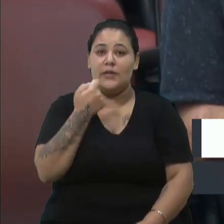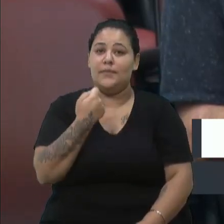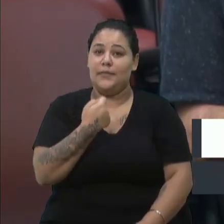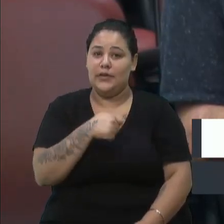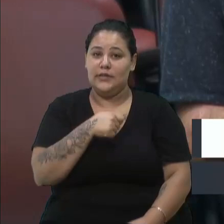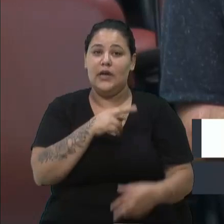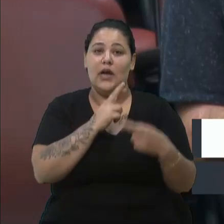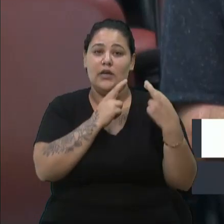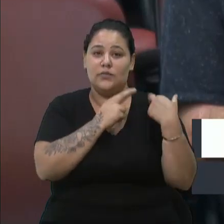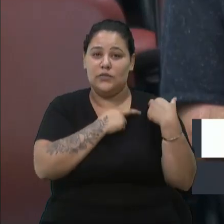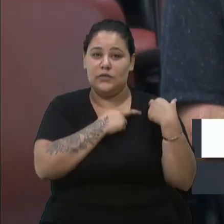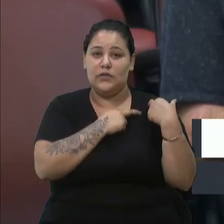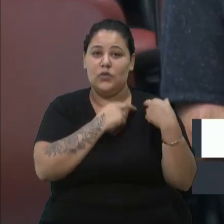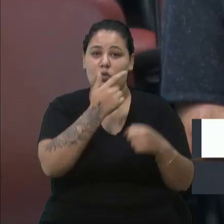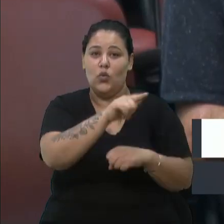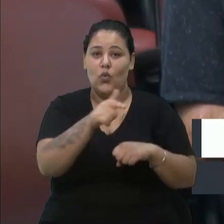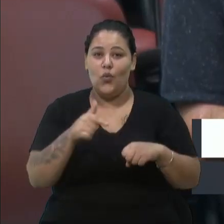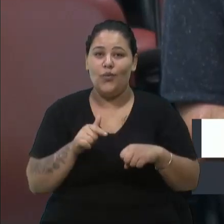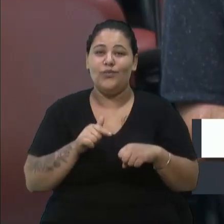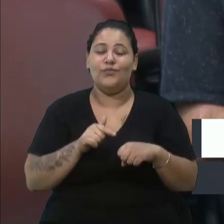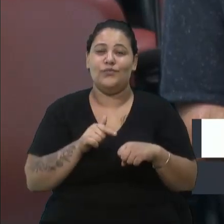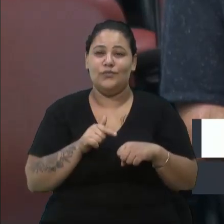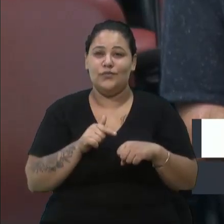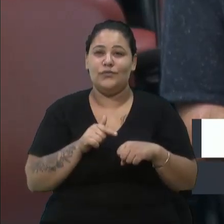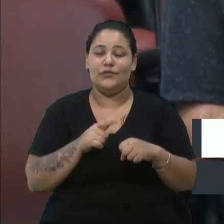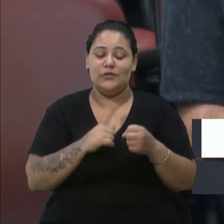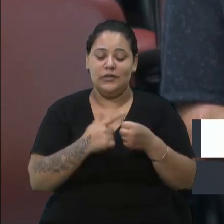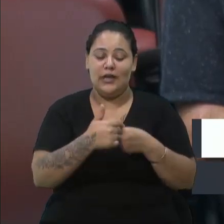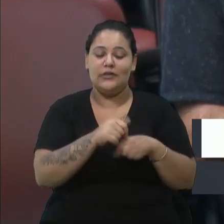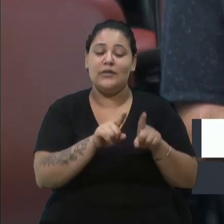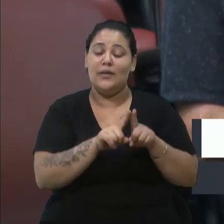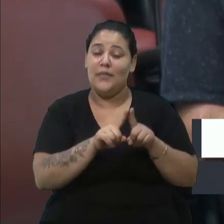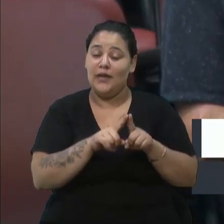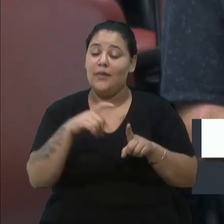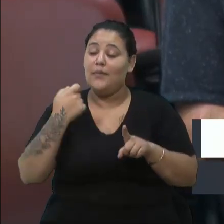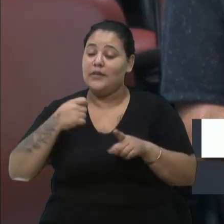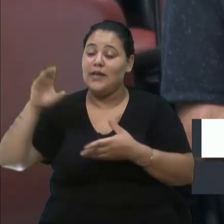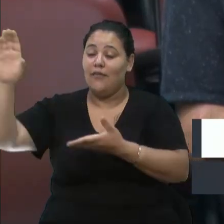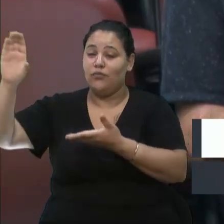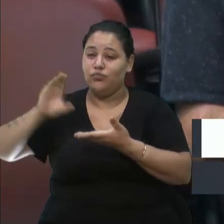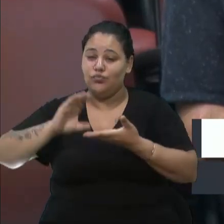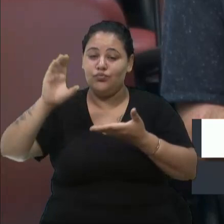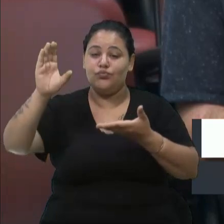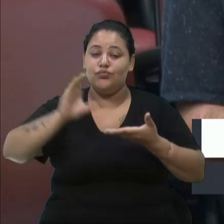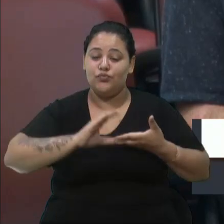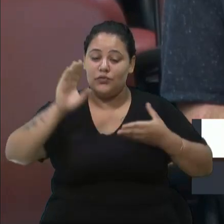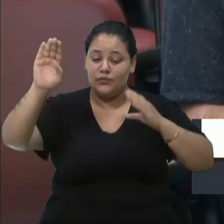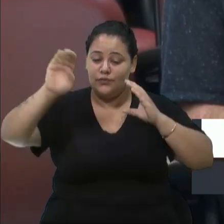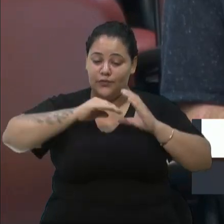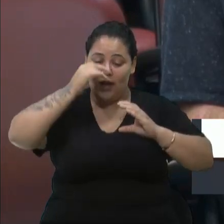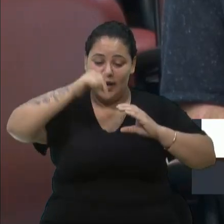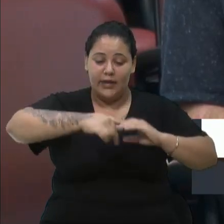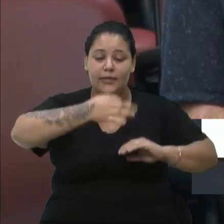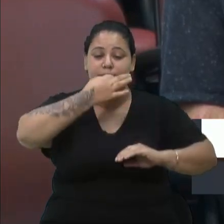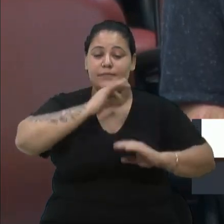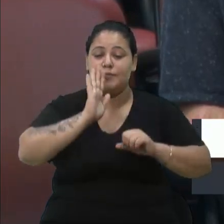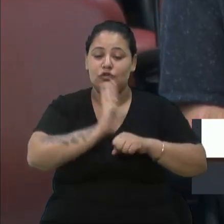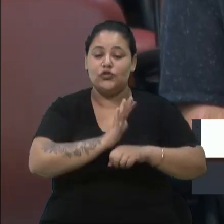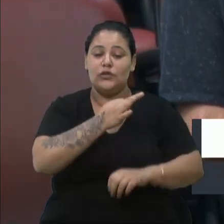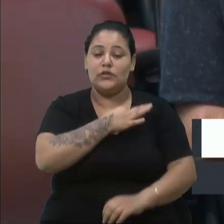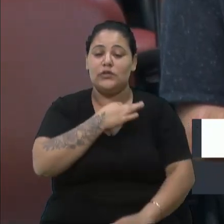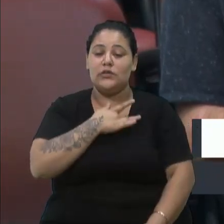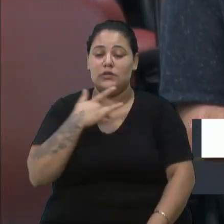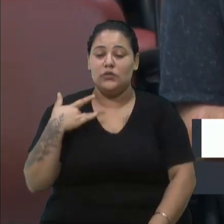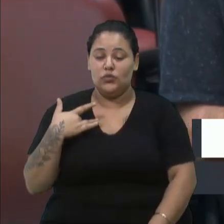responsabilizar com demais municípios que têm que contribuir para que possa ajudar na saúde. No momento